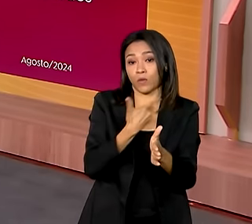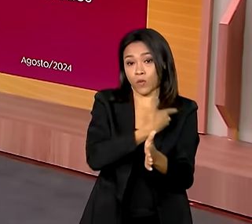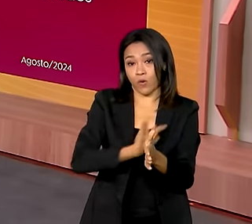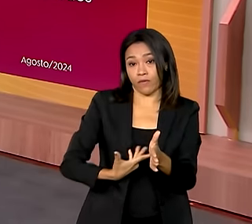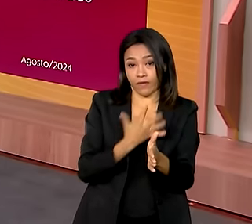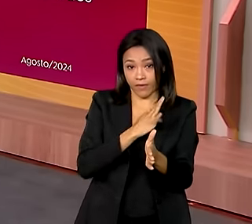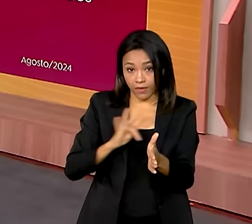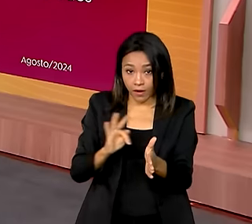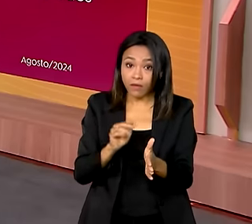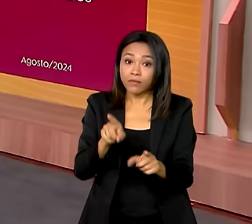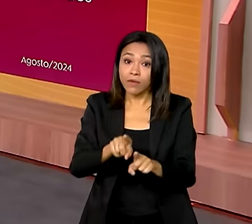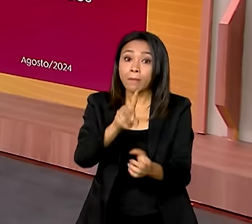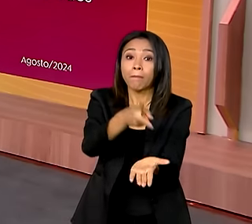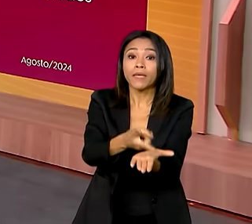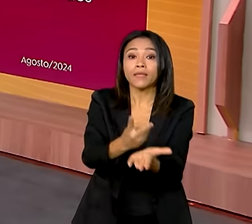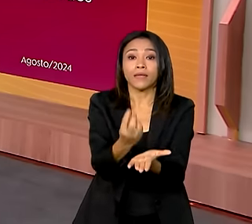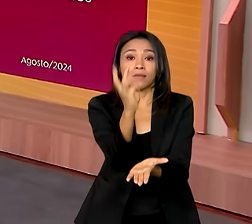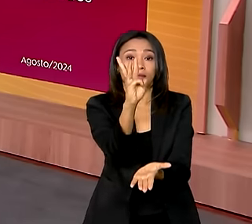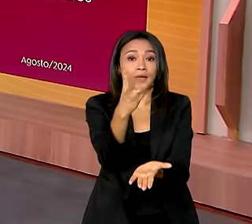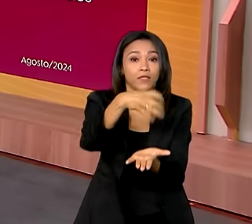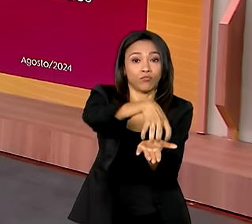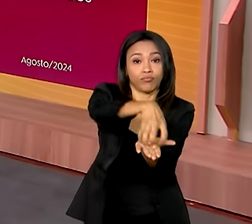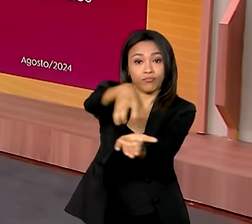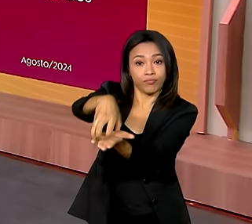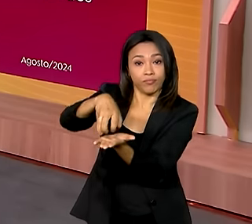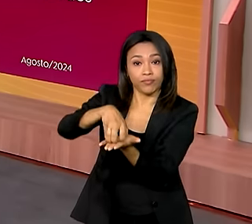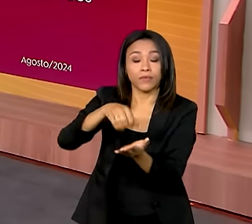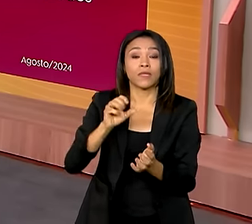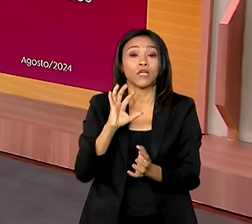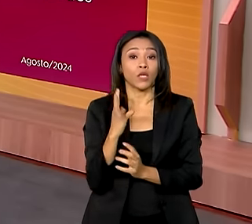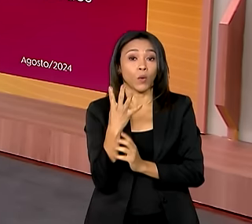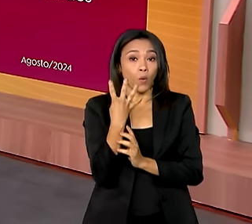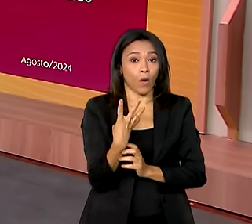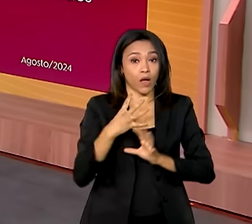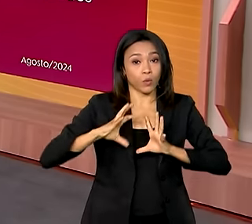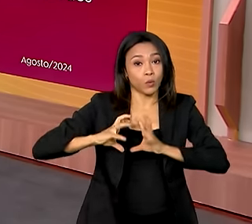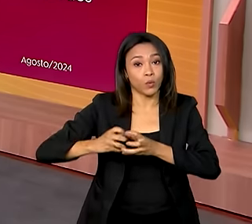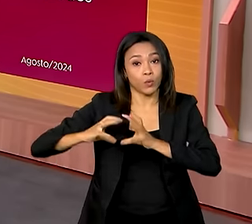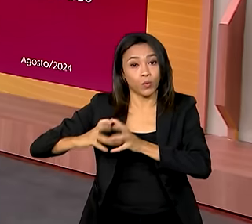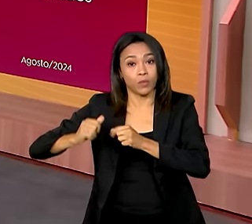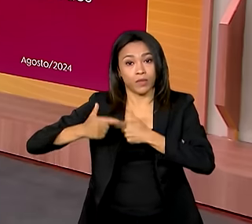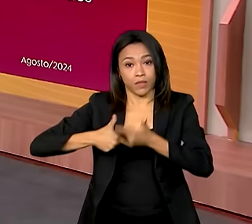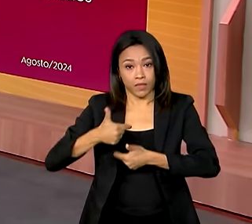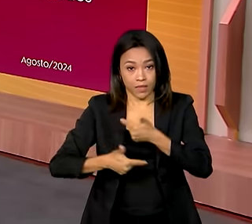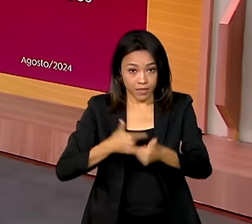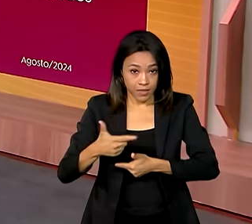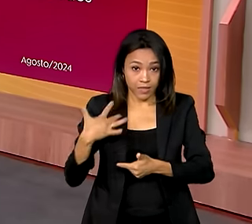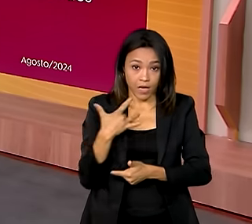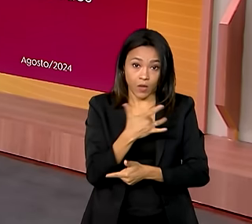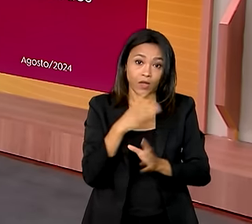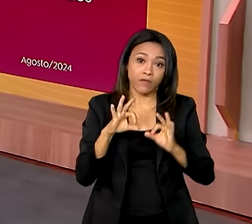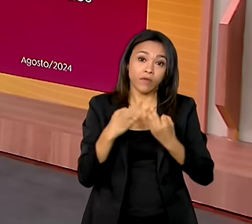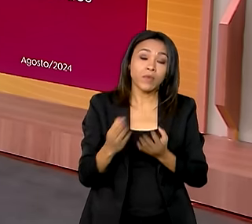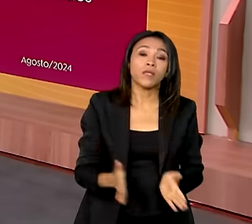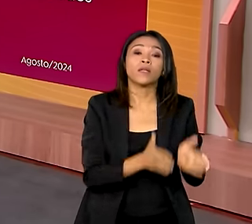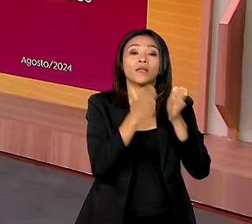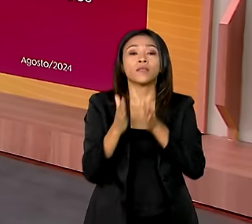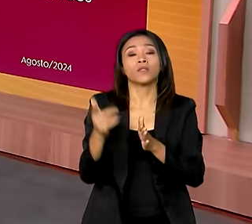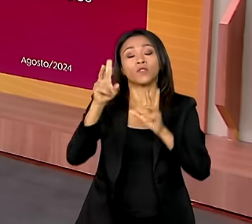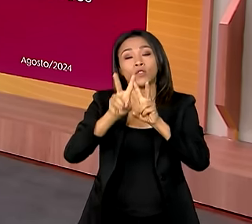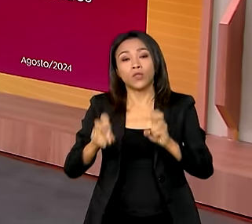mantém três unidades básicas e quatro equipes de saúde da família. E o Programa Nacional de